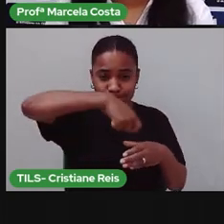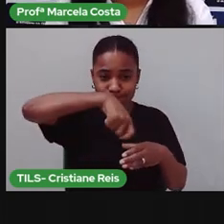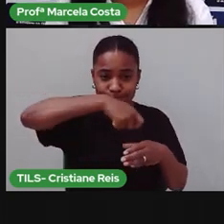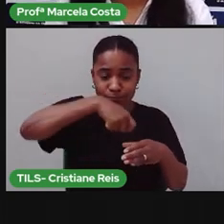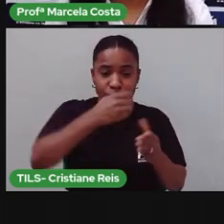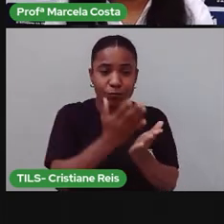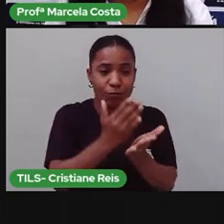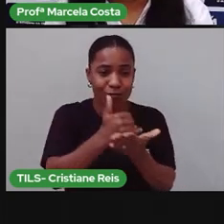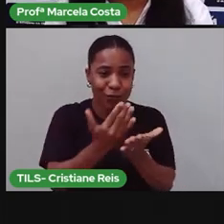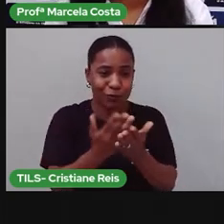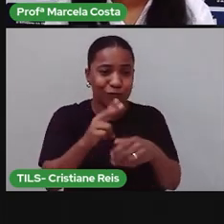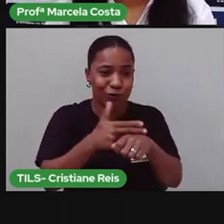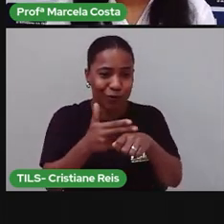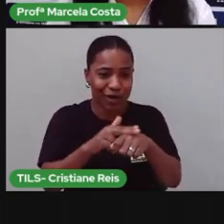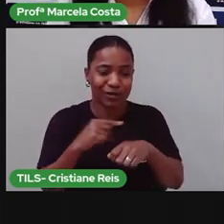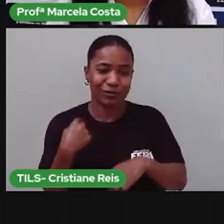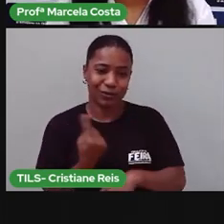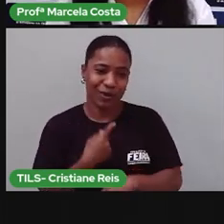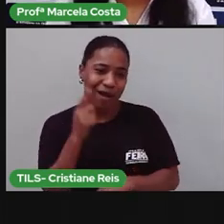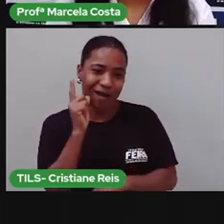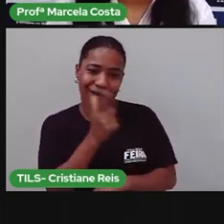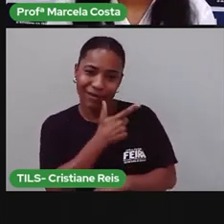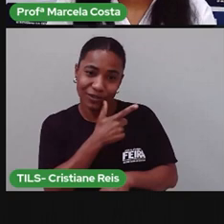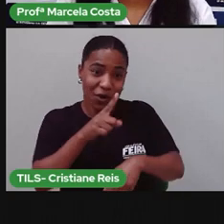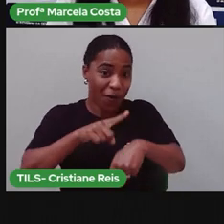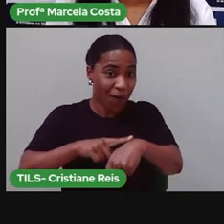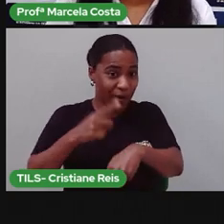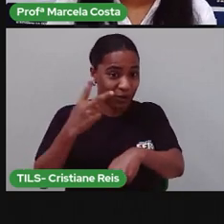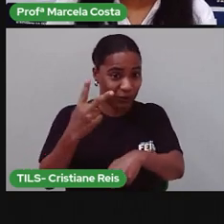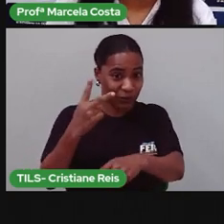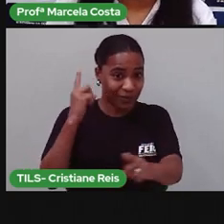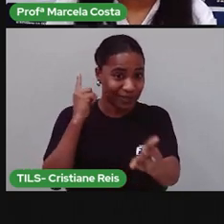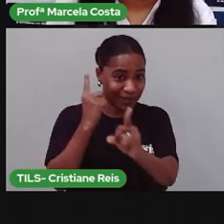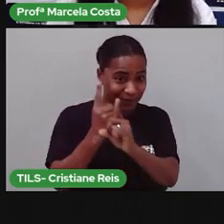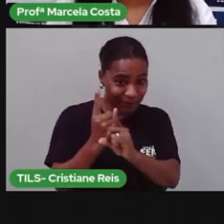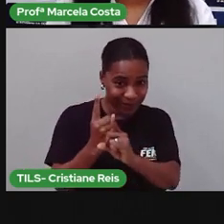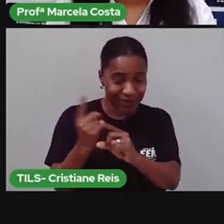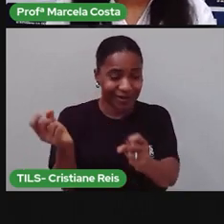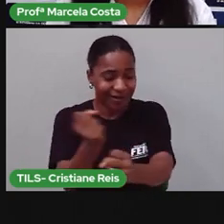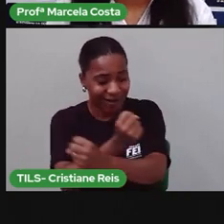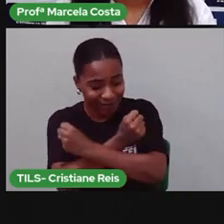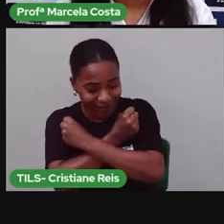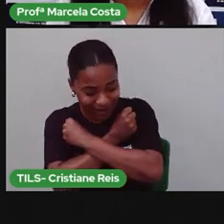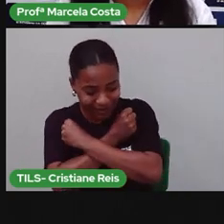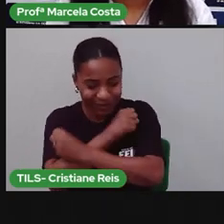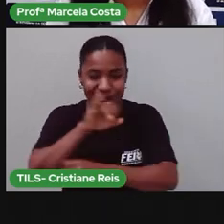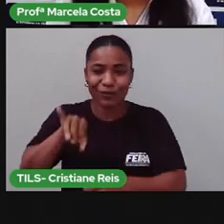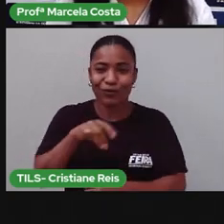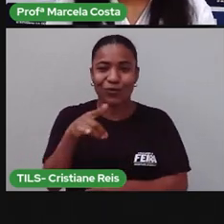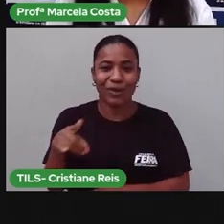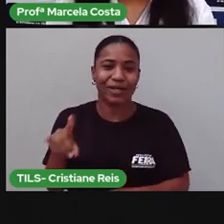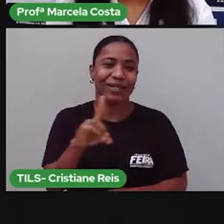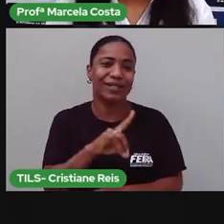Te espero às duas horas. Abraço, Joana. 12 de 4 de 2021.